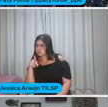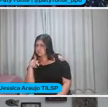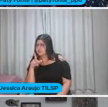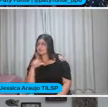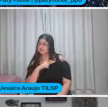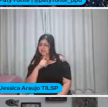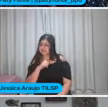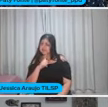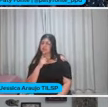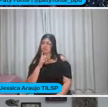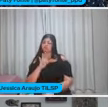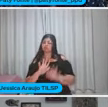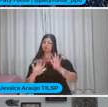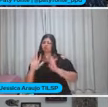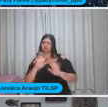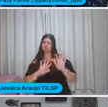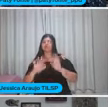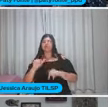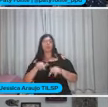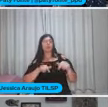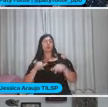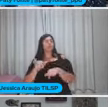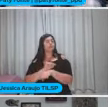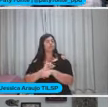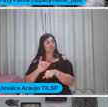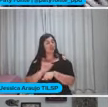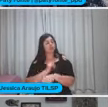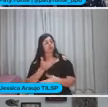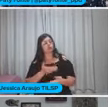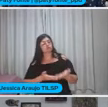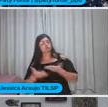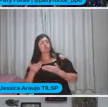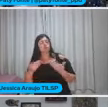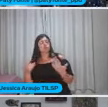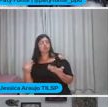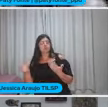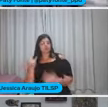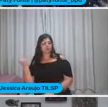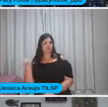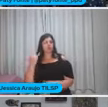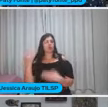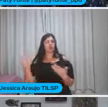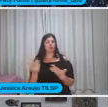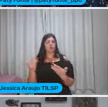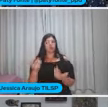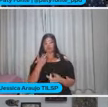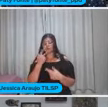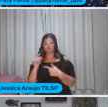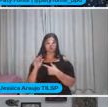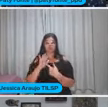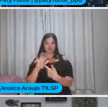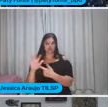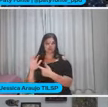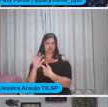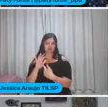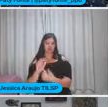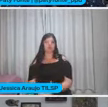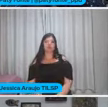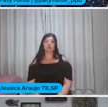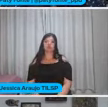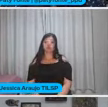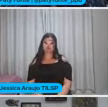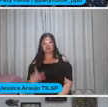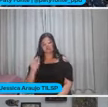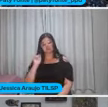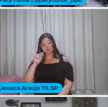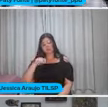têm receio Desse trabalho dinâmico Por isso É tão importante A gente estar aqui hoje Conversando E mostrando Que dá para